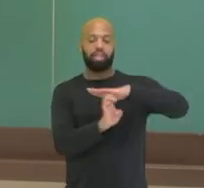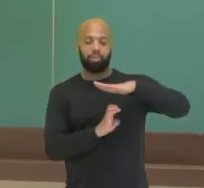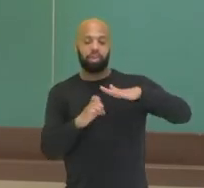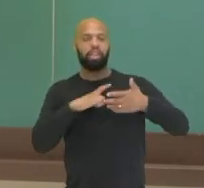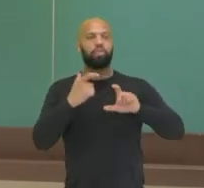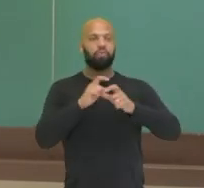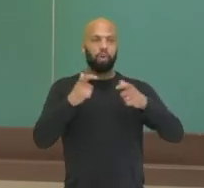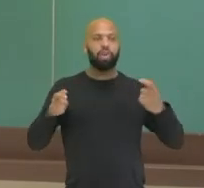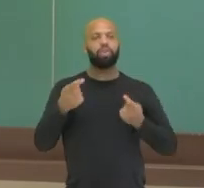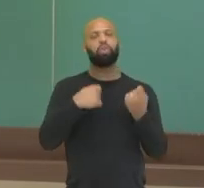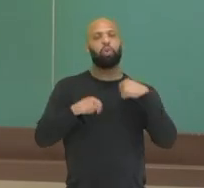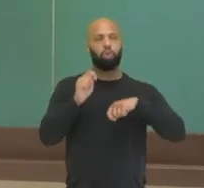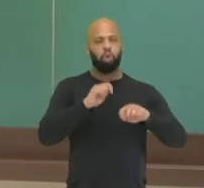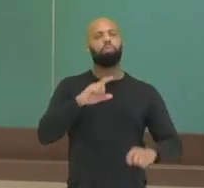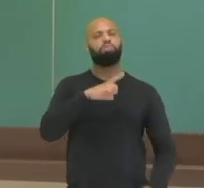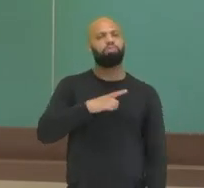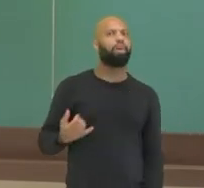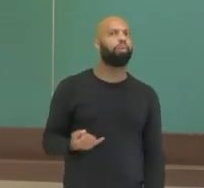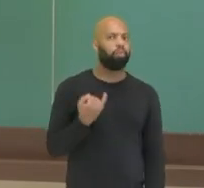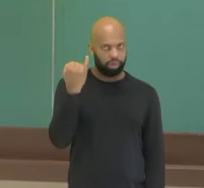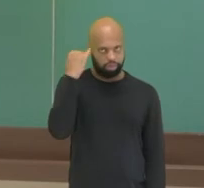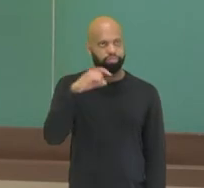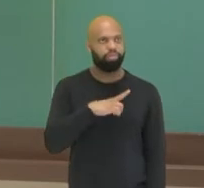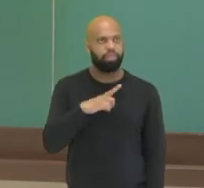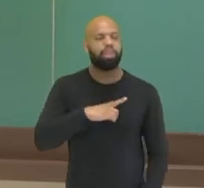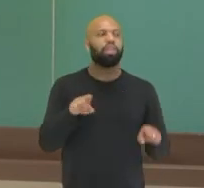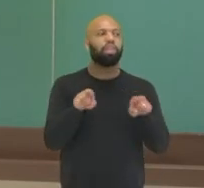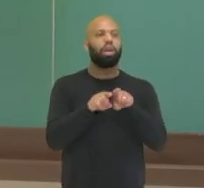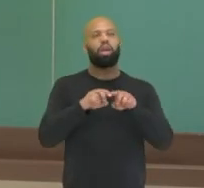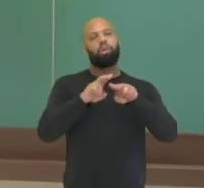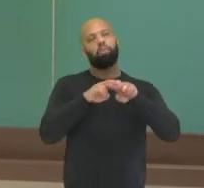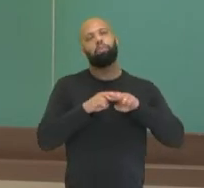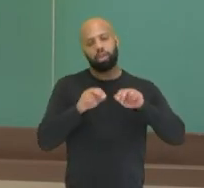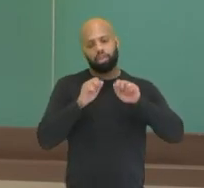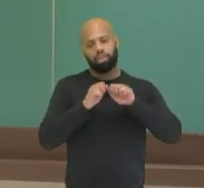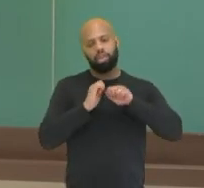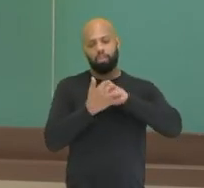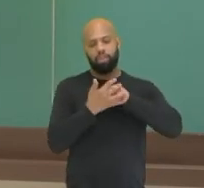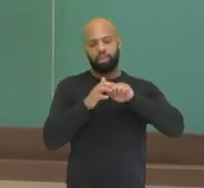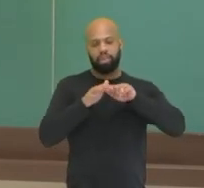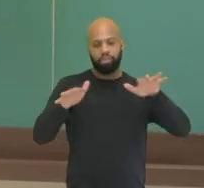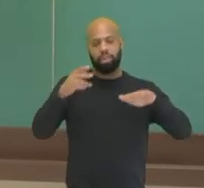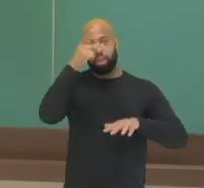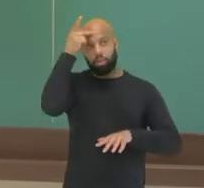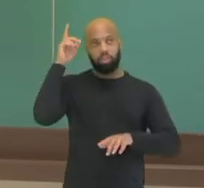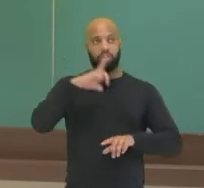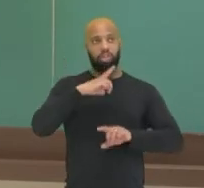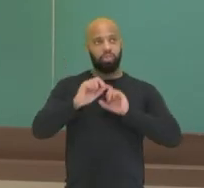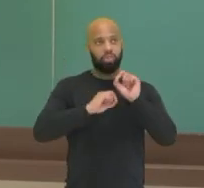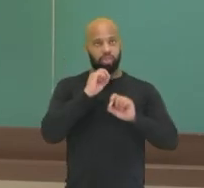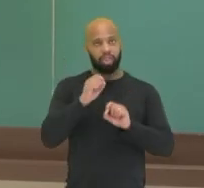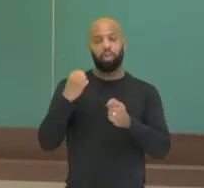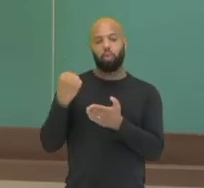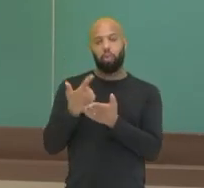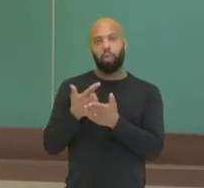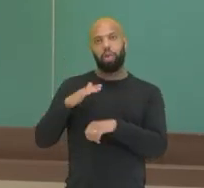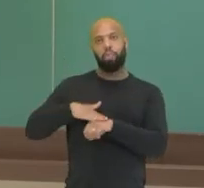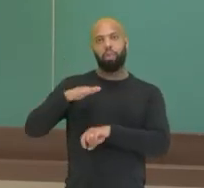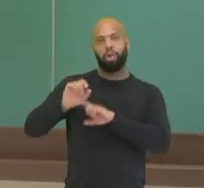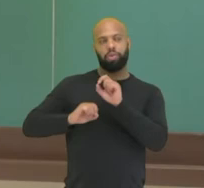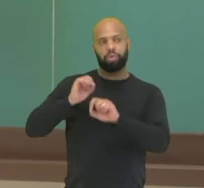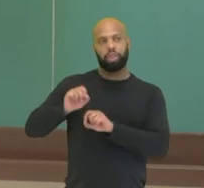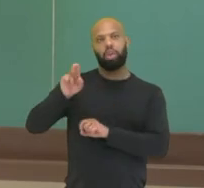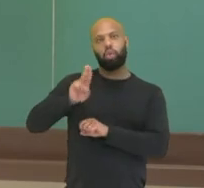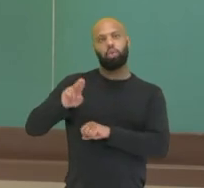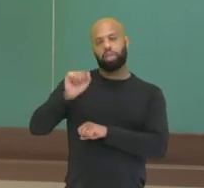crescimento econômico bem significativo, né. Por conta da pandemia as pessoas acabaram optando aí por comprar mais, né, por meio